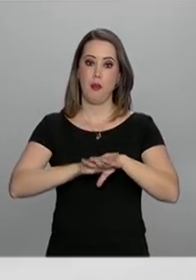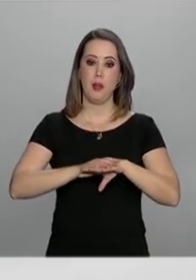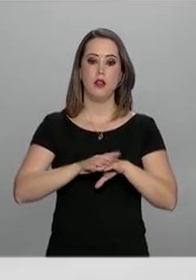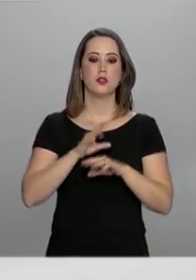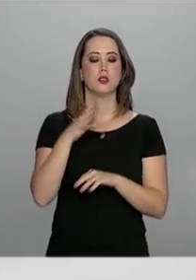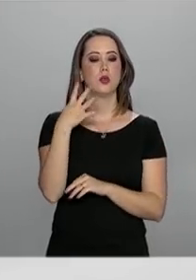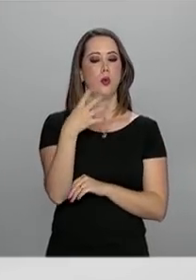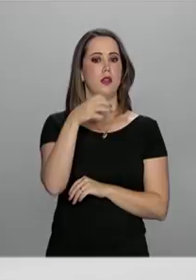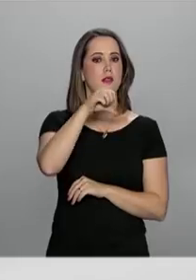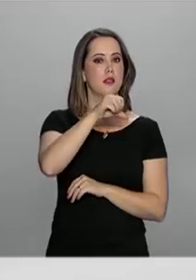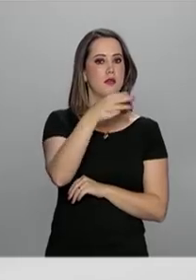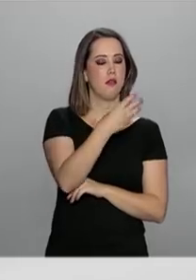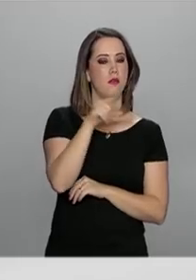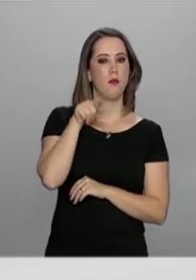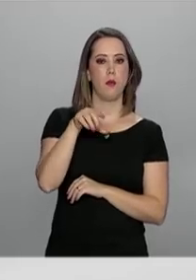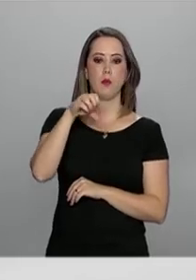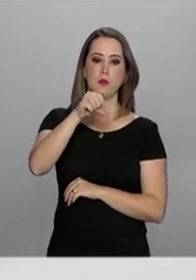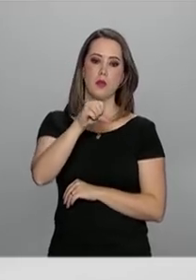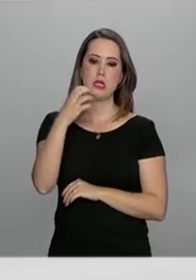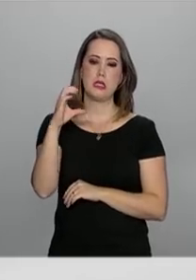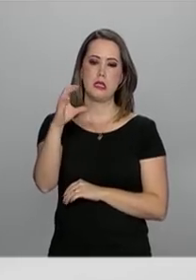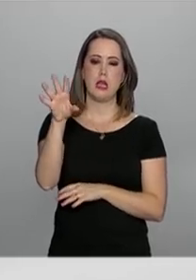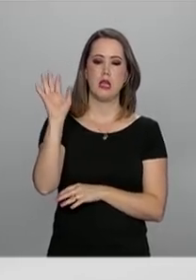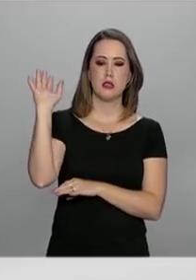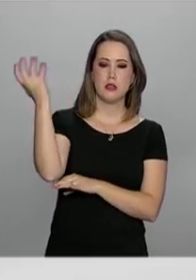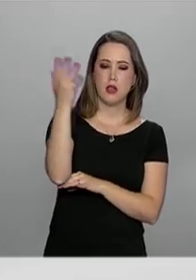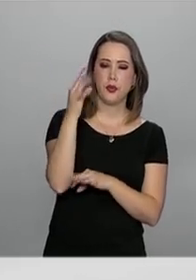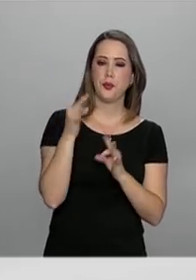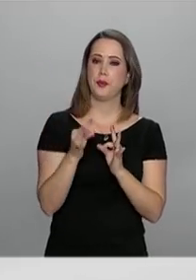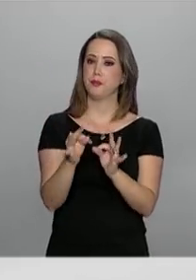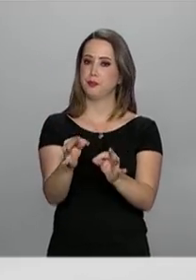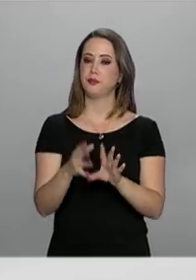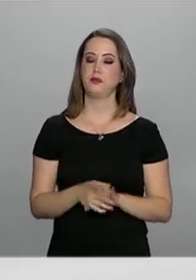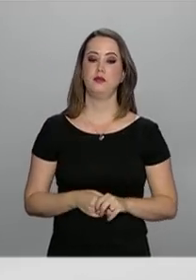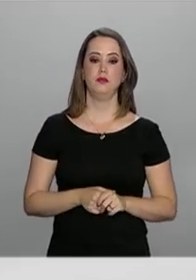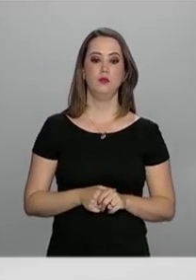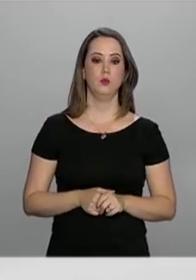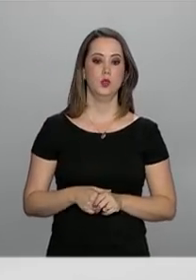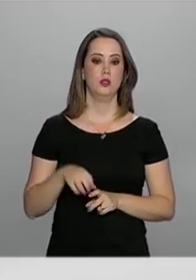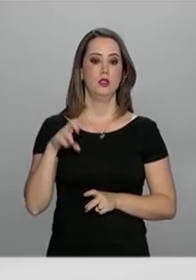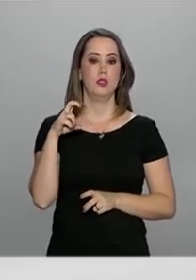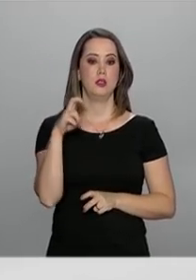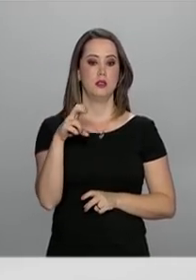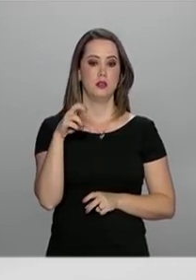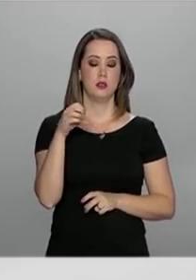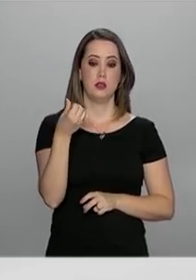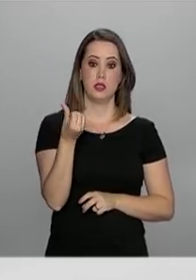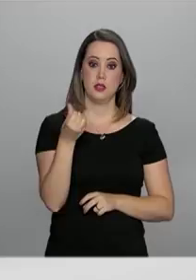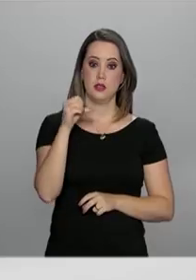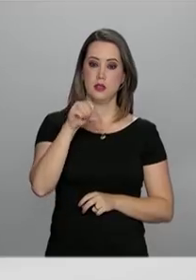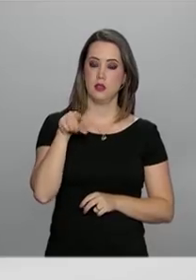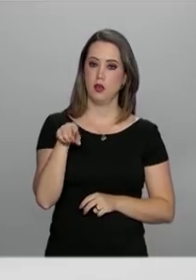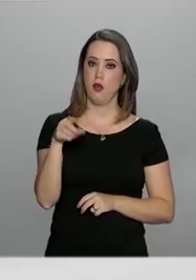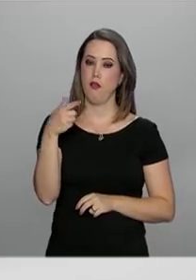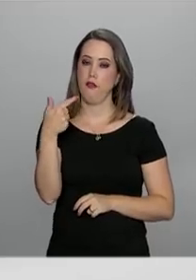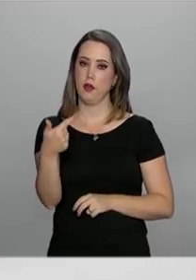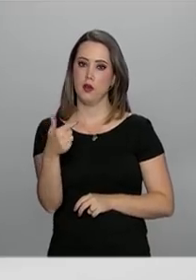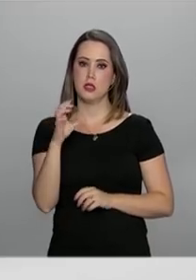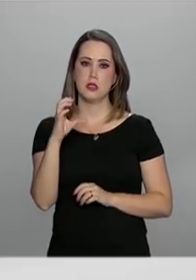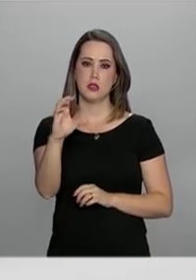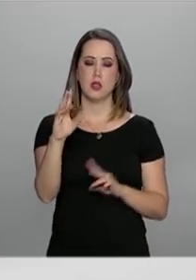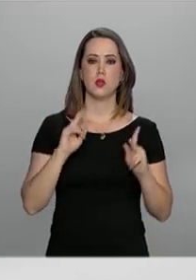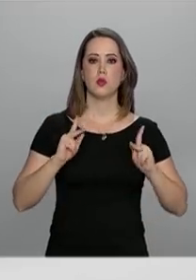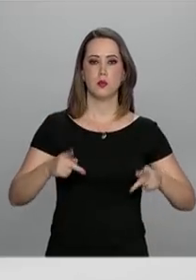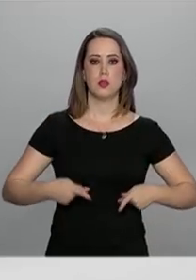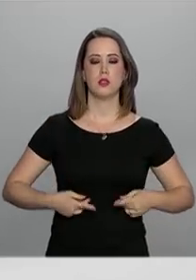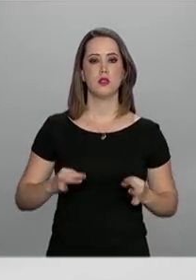493,9 em ciências naturais e suas tecnologias, 569,2 em ciências humanas e